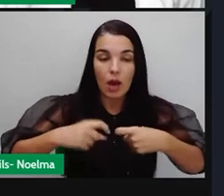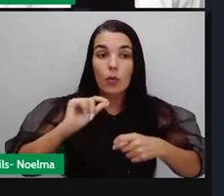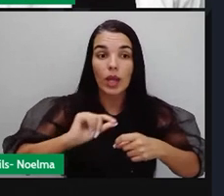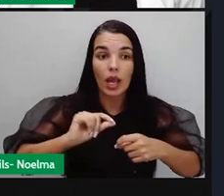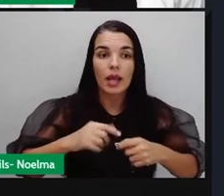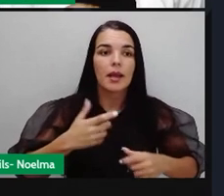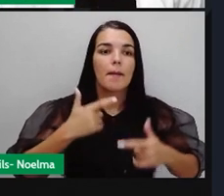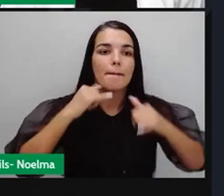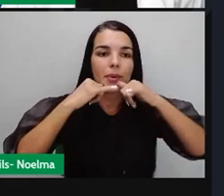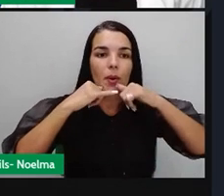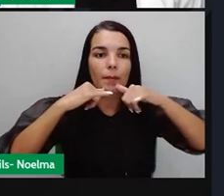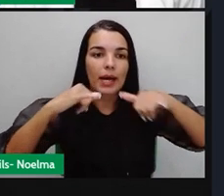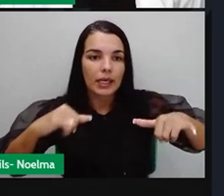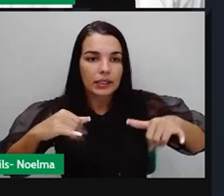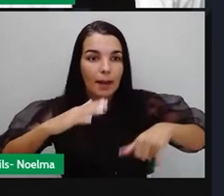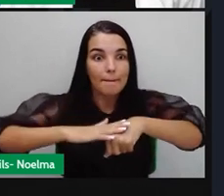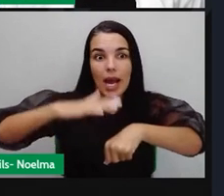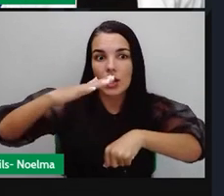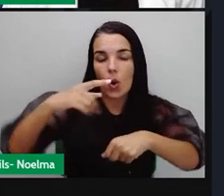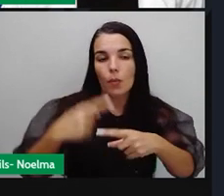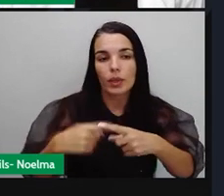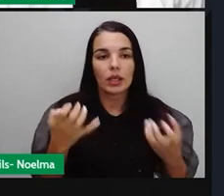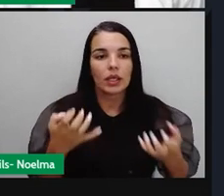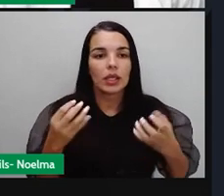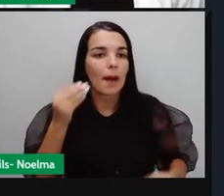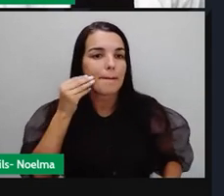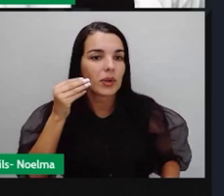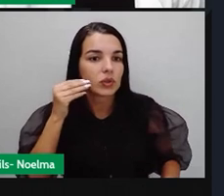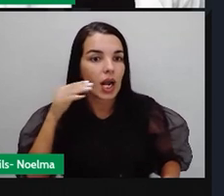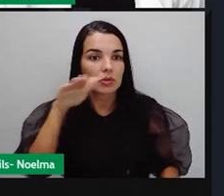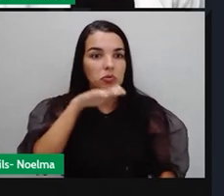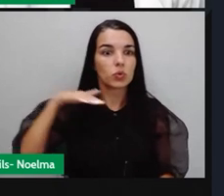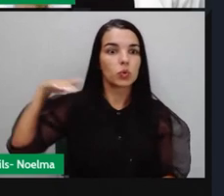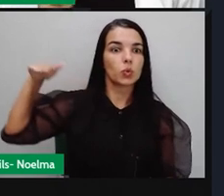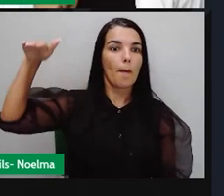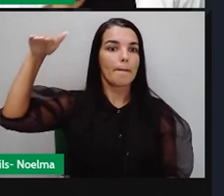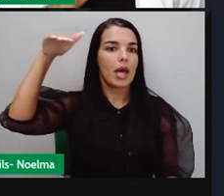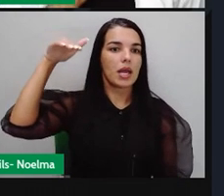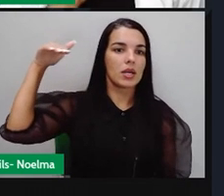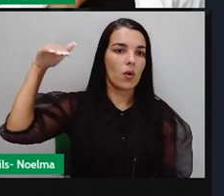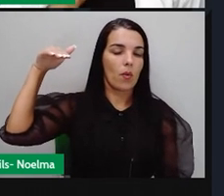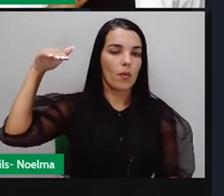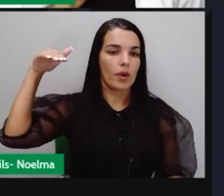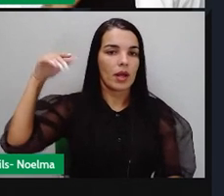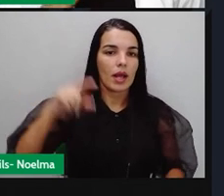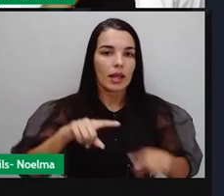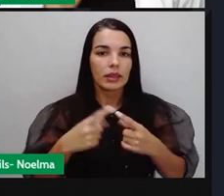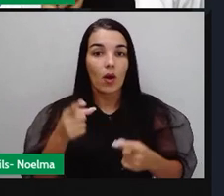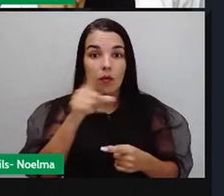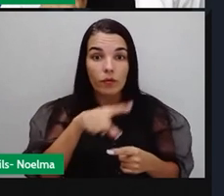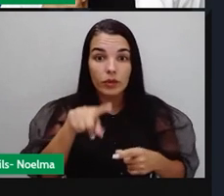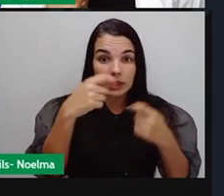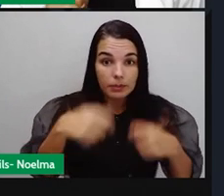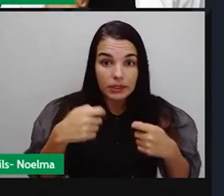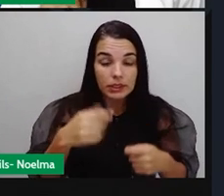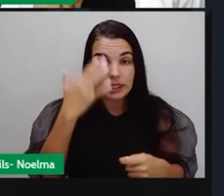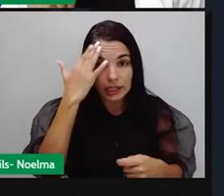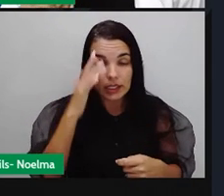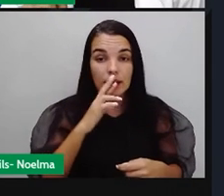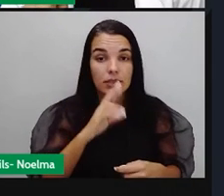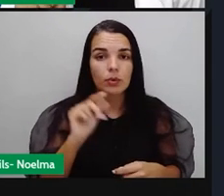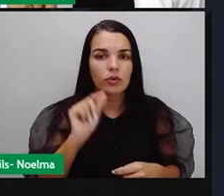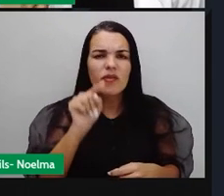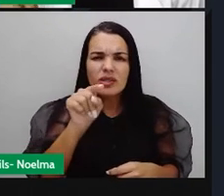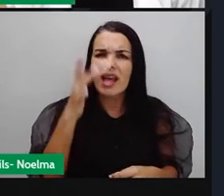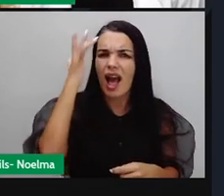demonstrar a superioridade econômica, social, que um lado tinha em relação ao outro. e aí vocês vão me responder, você considera que